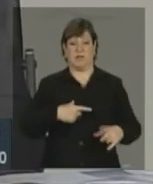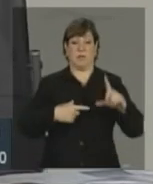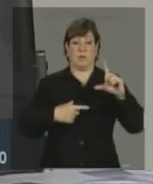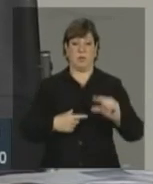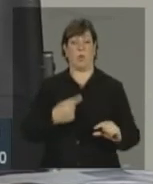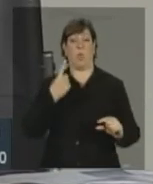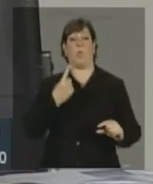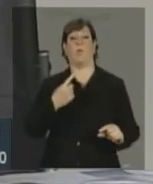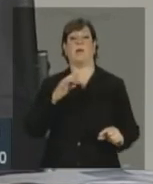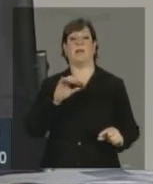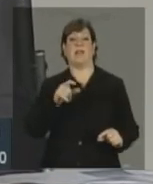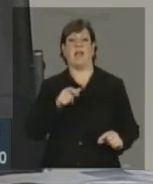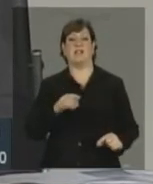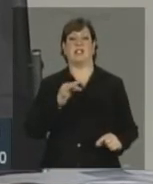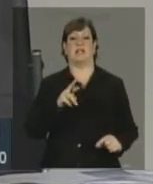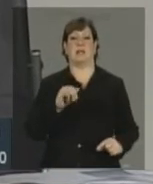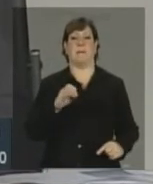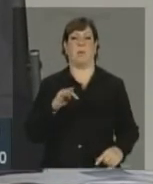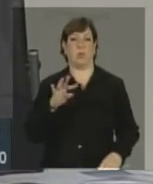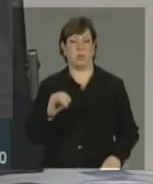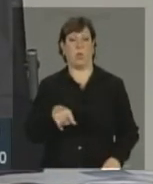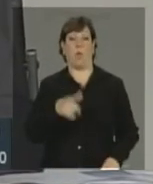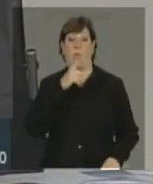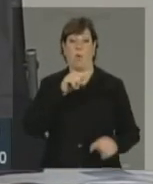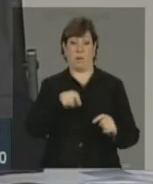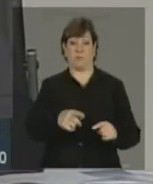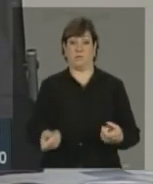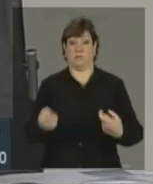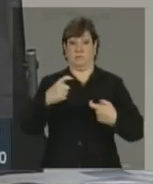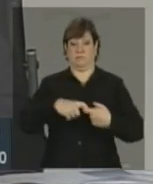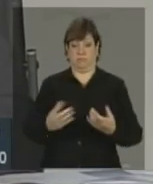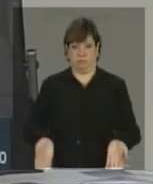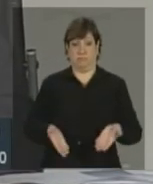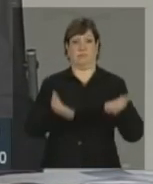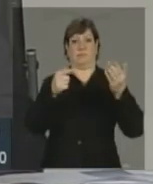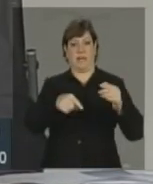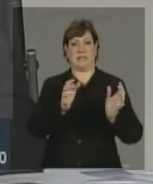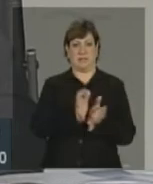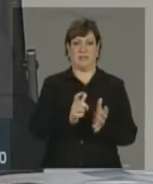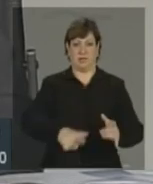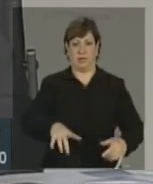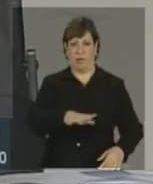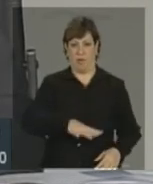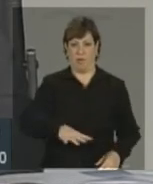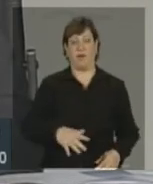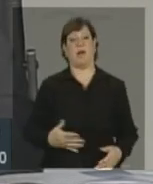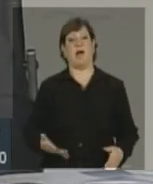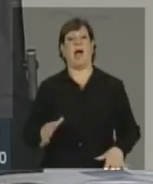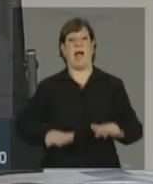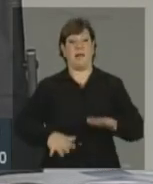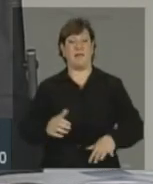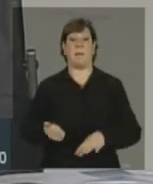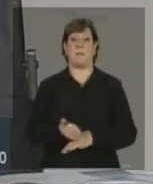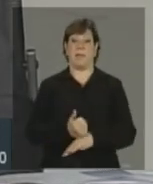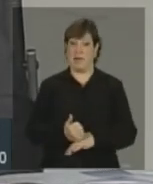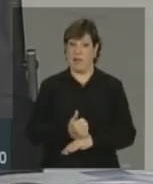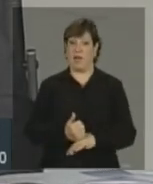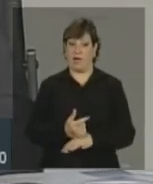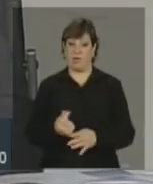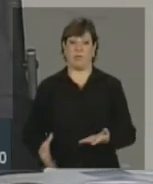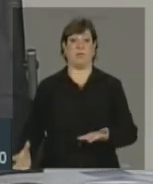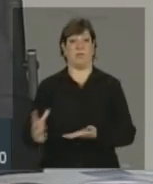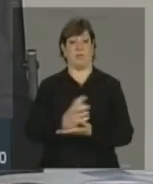tributos e com isso consegue uma recuperação do setor, muitas vezes você melhora a